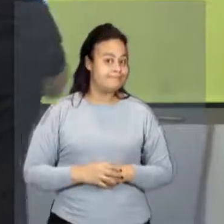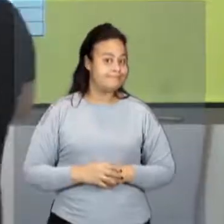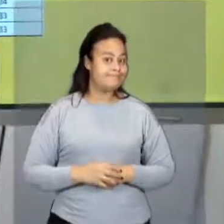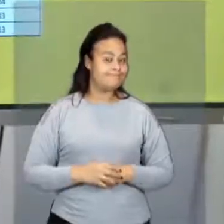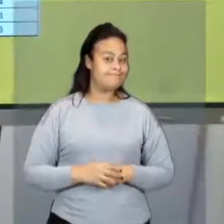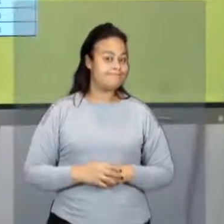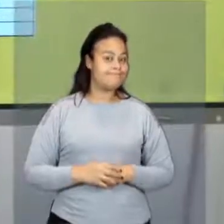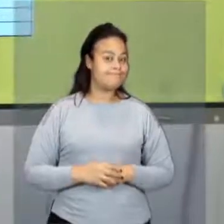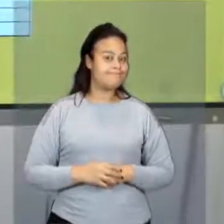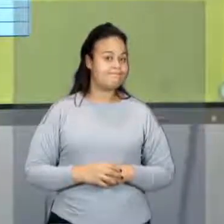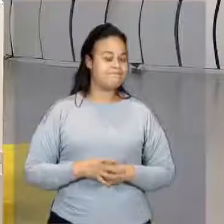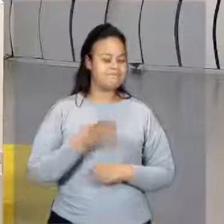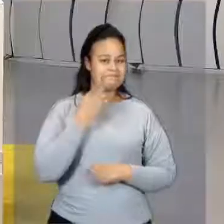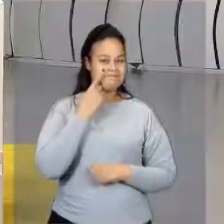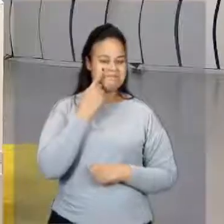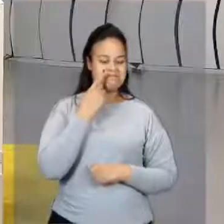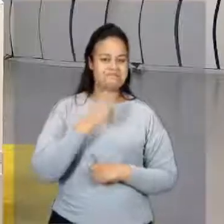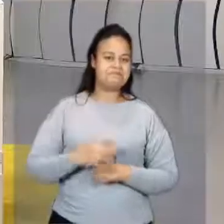Opa!